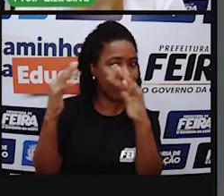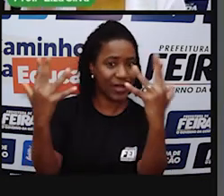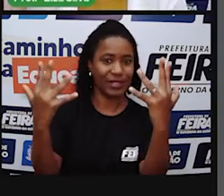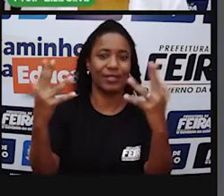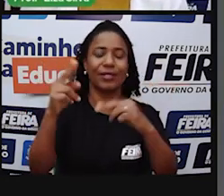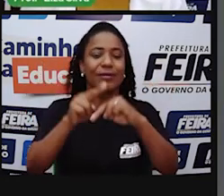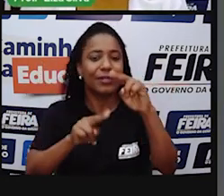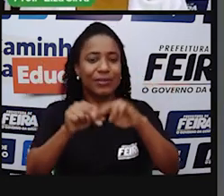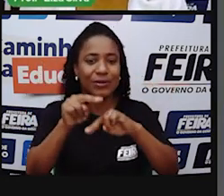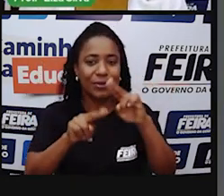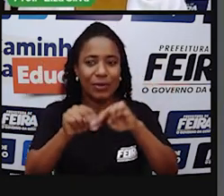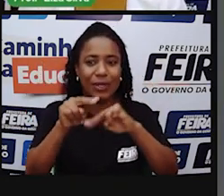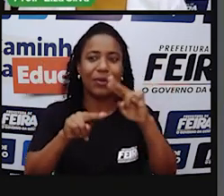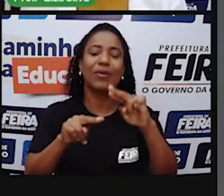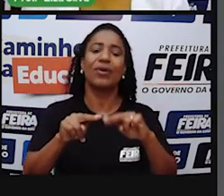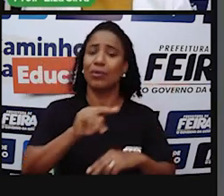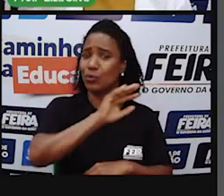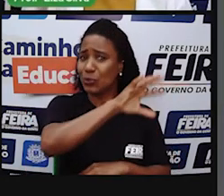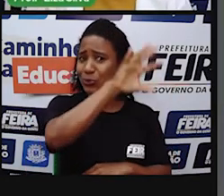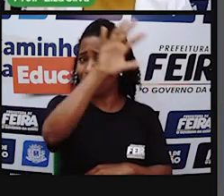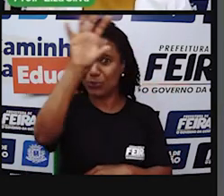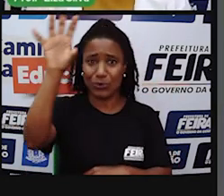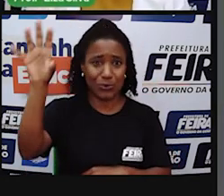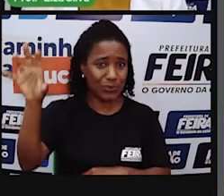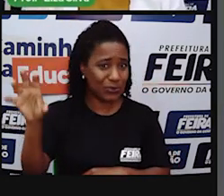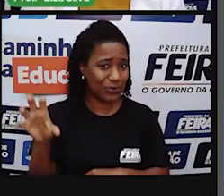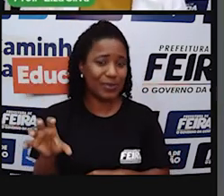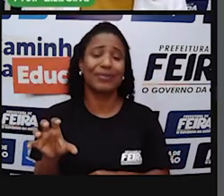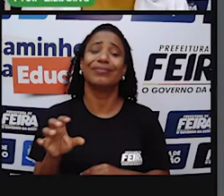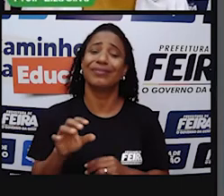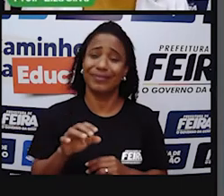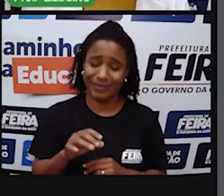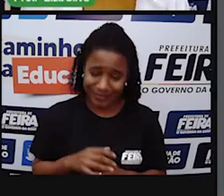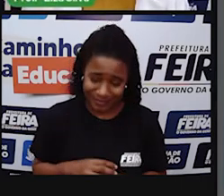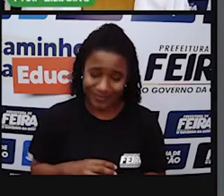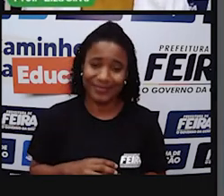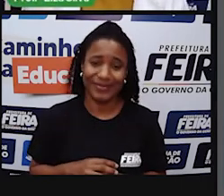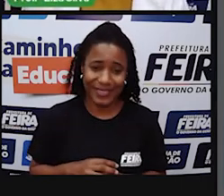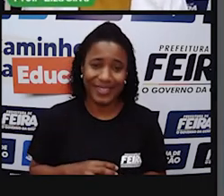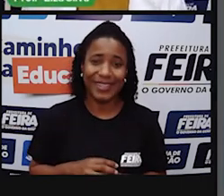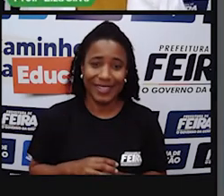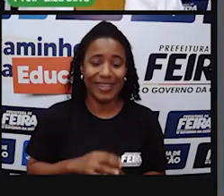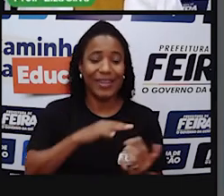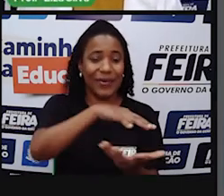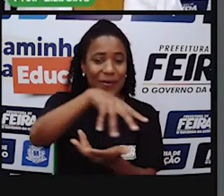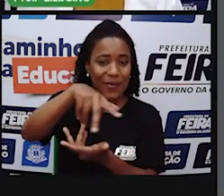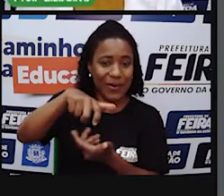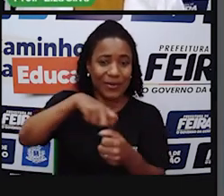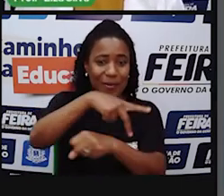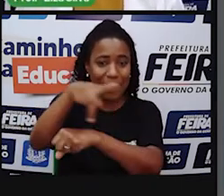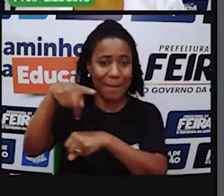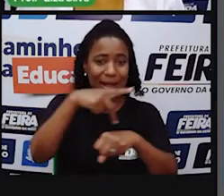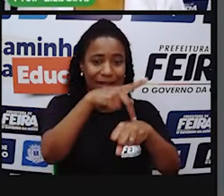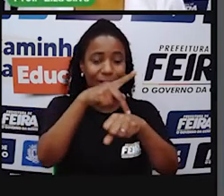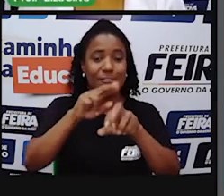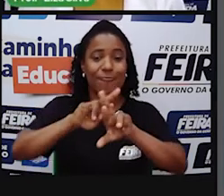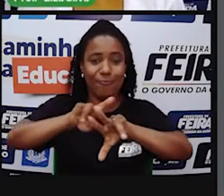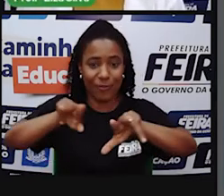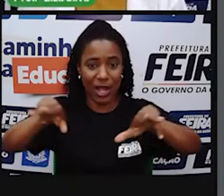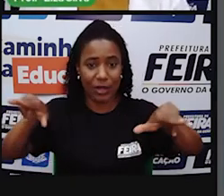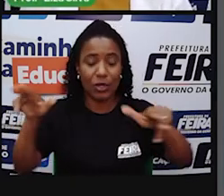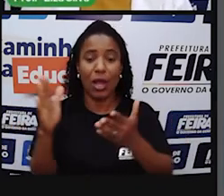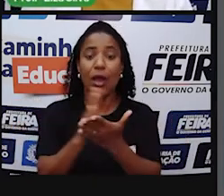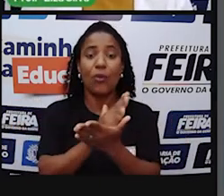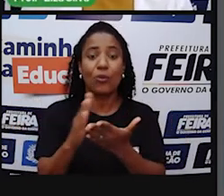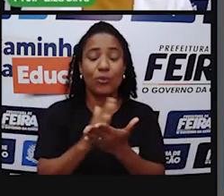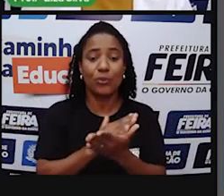Around the world As festas juninas Elas acontecem Ao redor do mundo Em alguns países